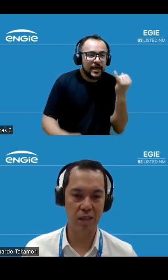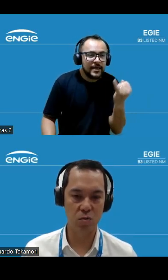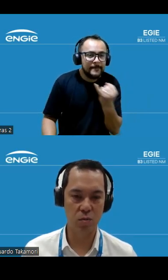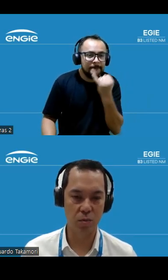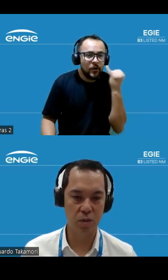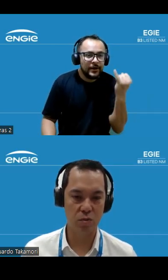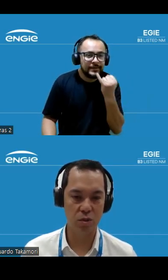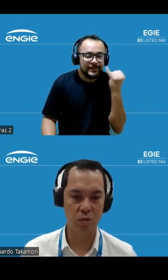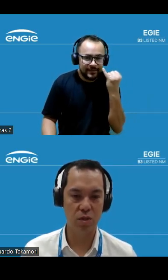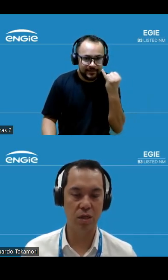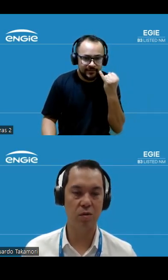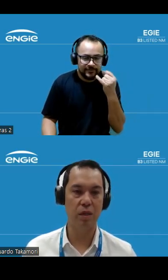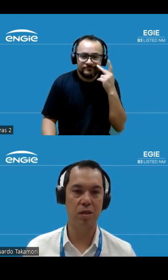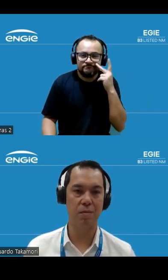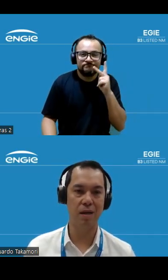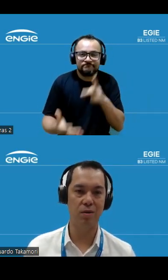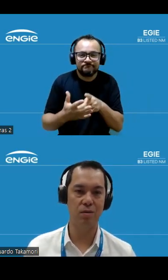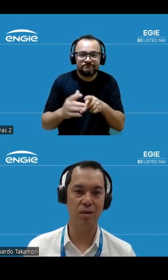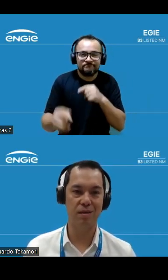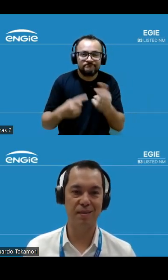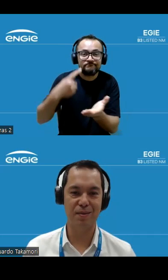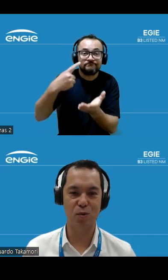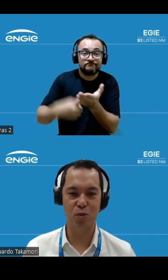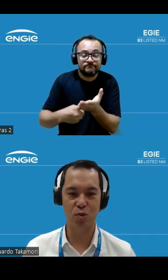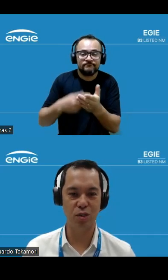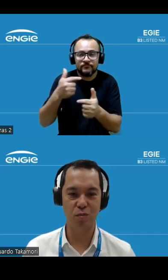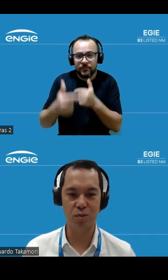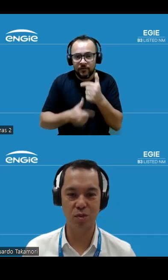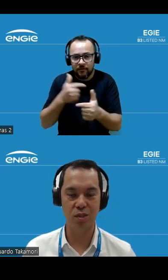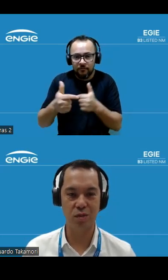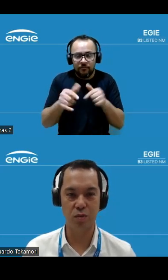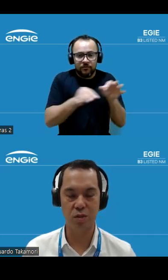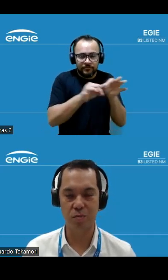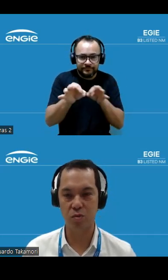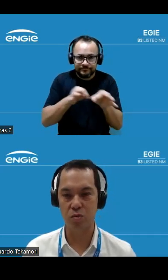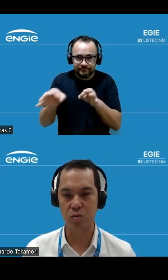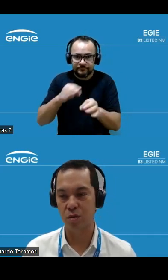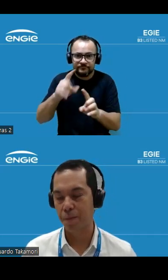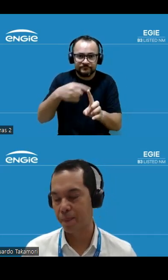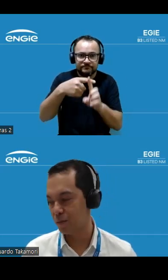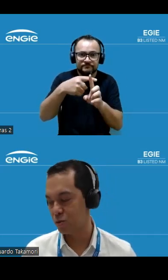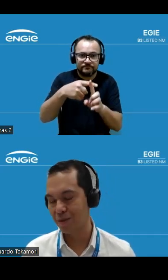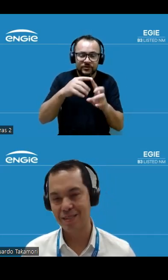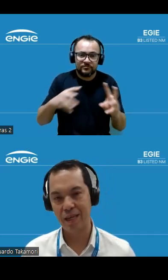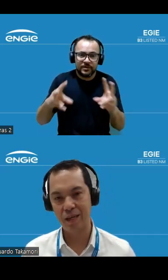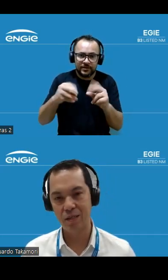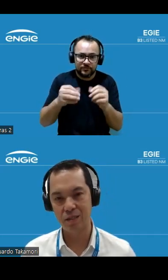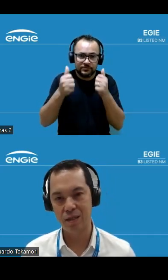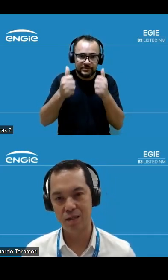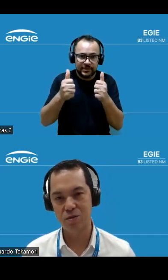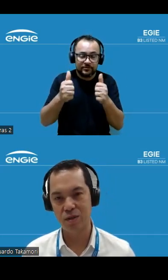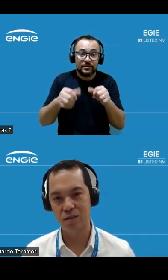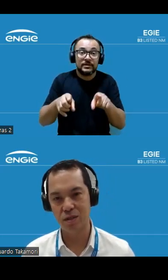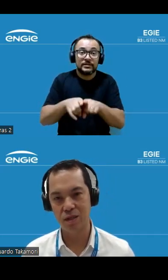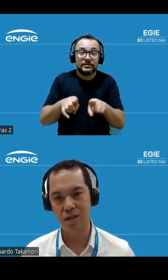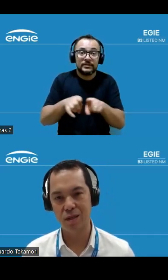valida esse compromisso contínuo de criar um ambiente de trabalho construtivo, positivo e inclusivo para todos. Temos uma série de